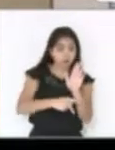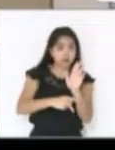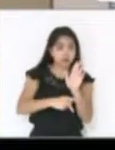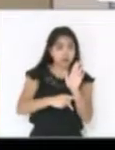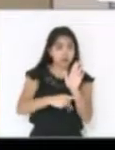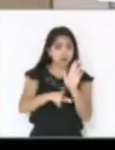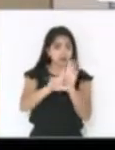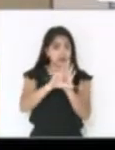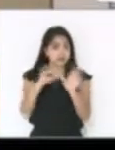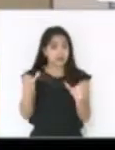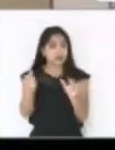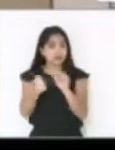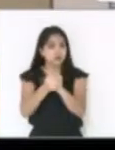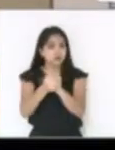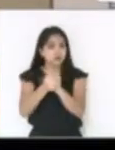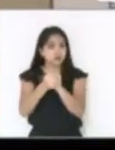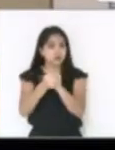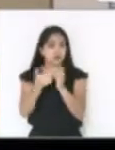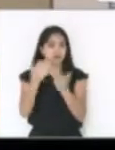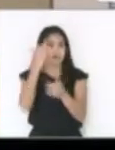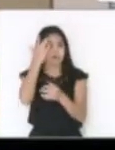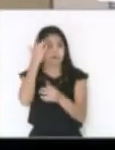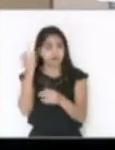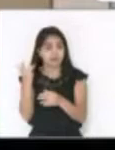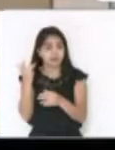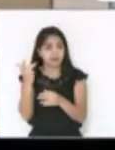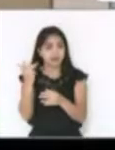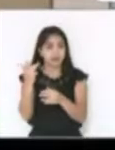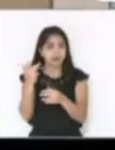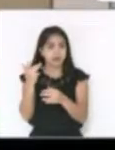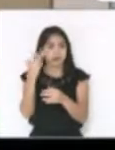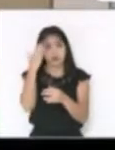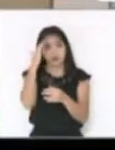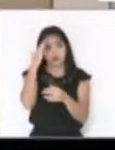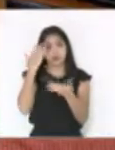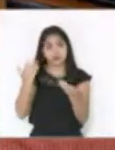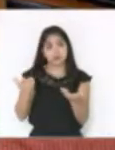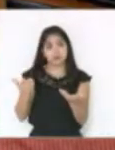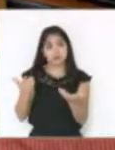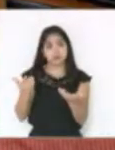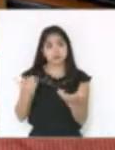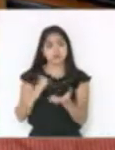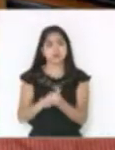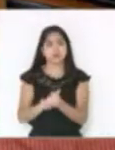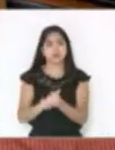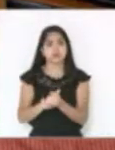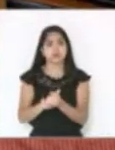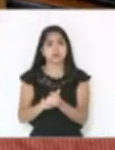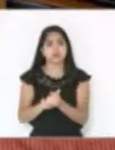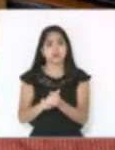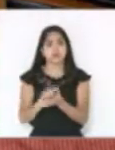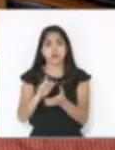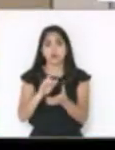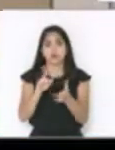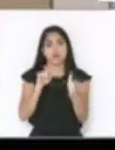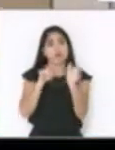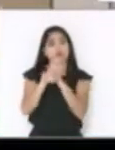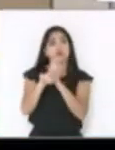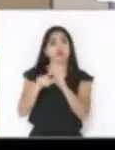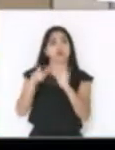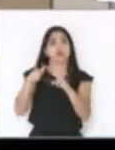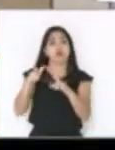Como outro projeto está pautado para o de amanhã, foi essa a minha interpretação. Não, a minha interpretação. foi a minha